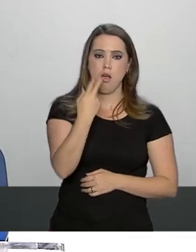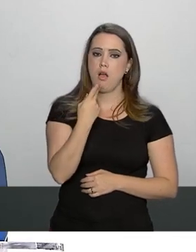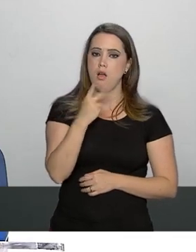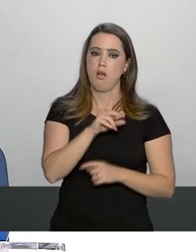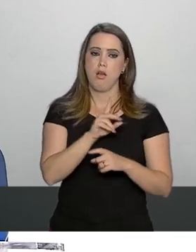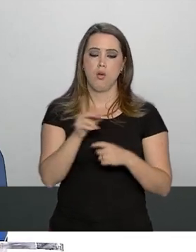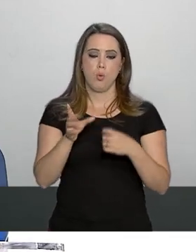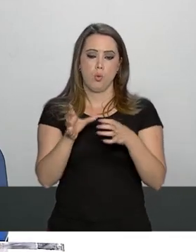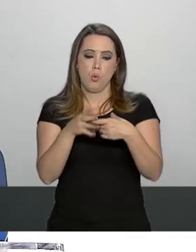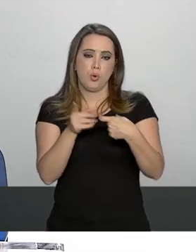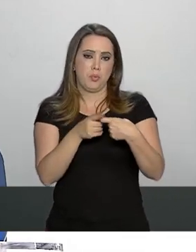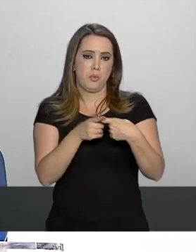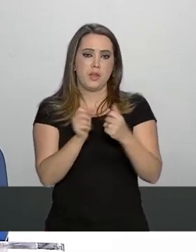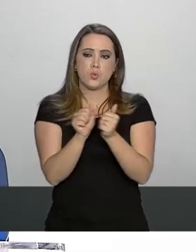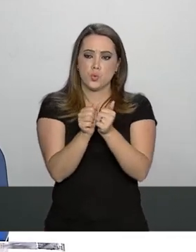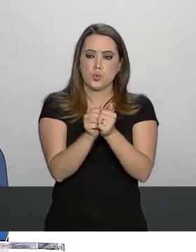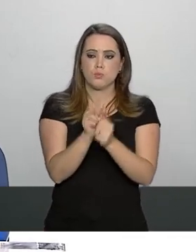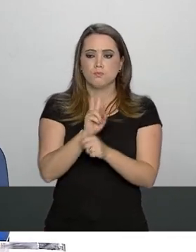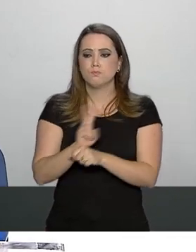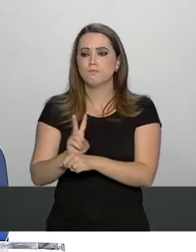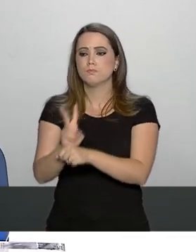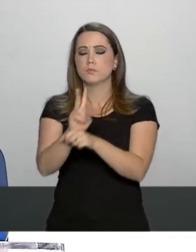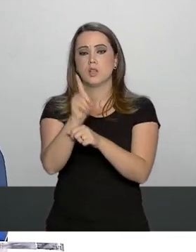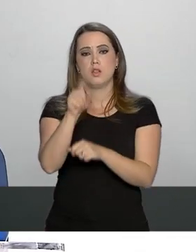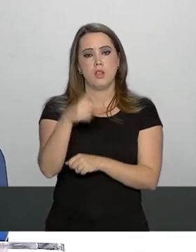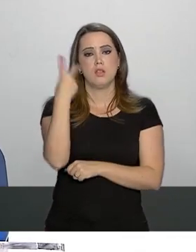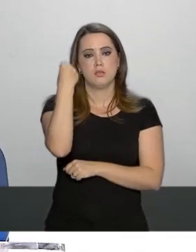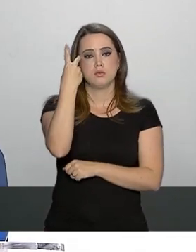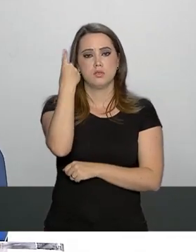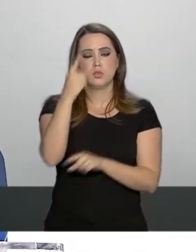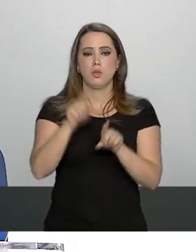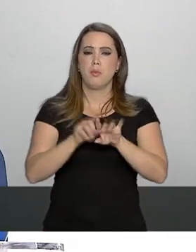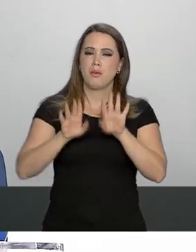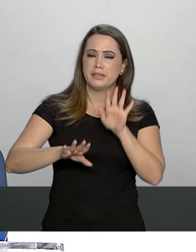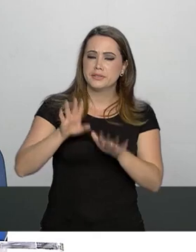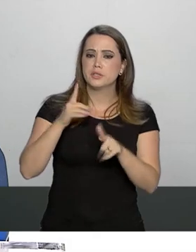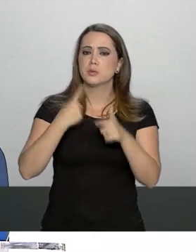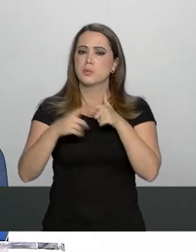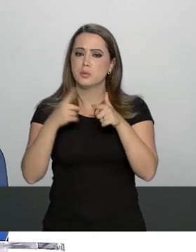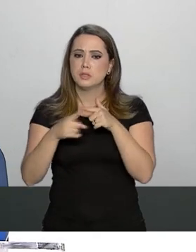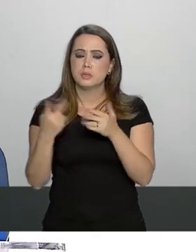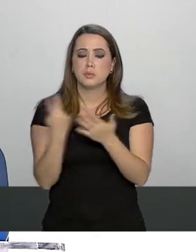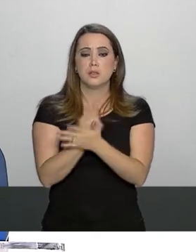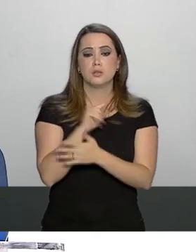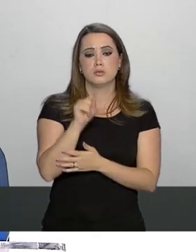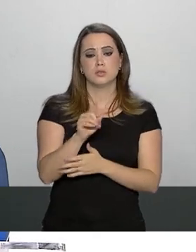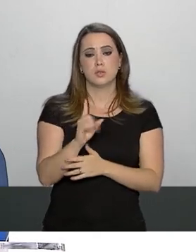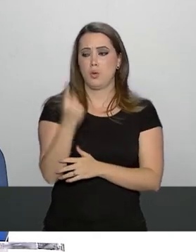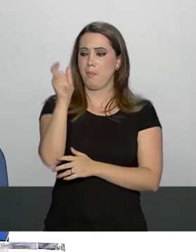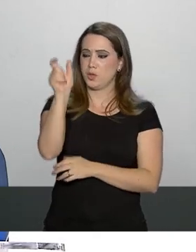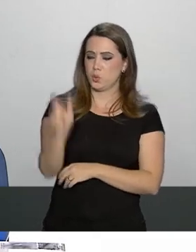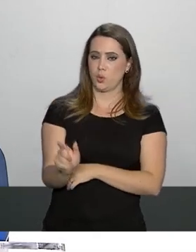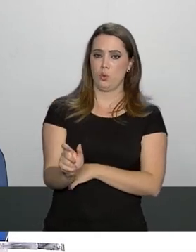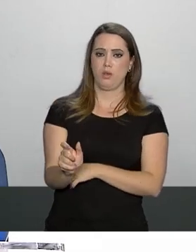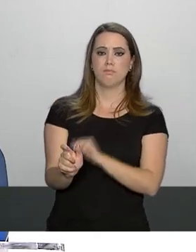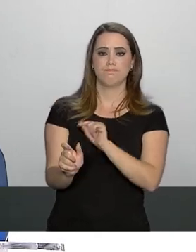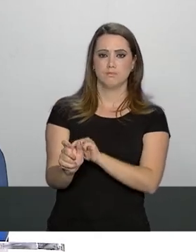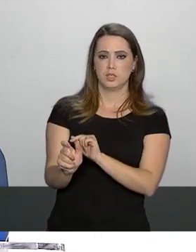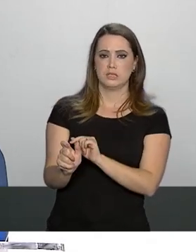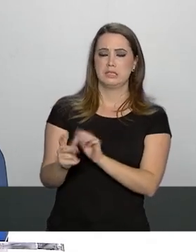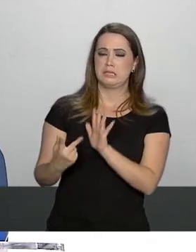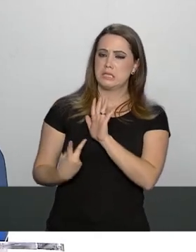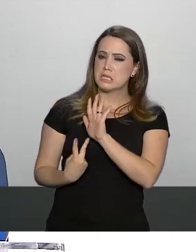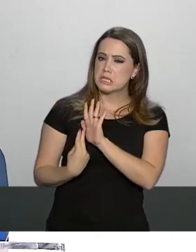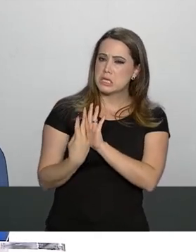Os médicos acompanham. É natural que intercorrências possam ocorrer para uma pessoa que vem de uma